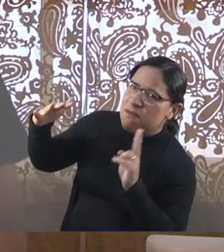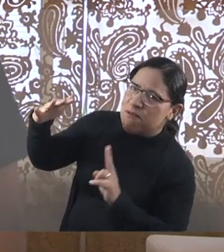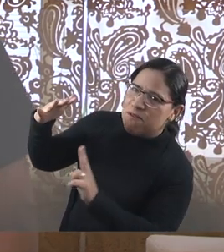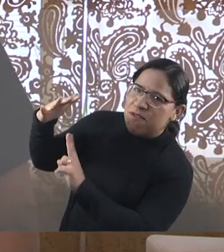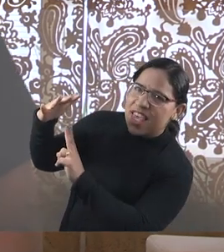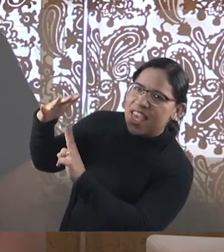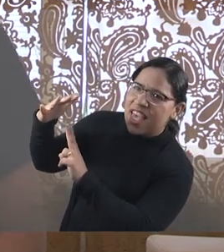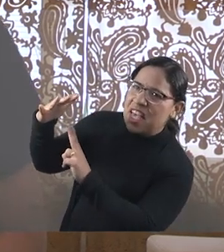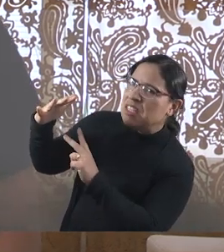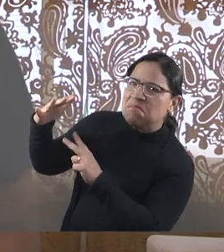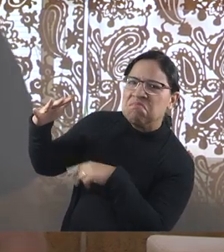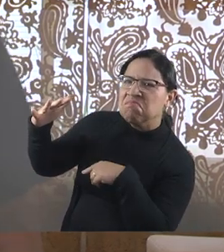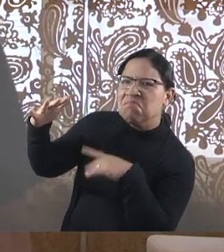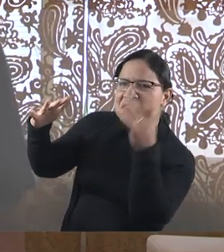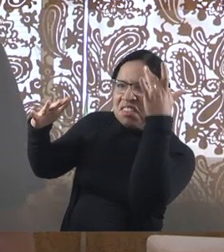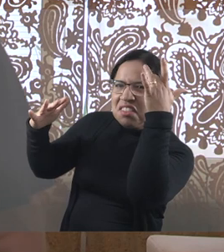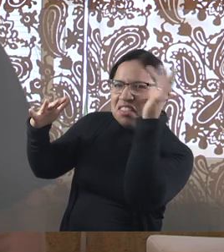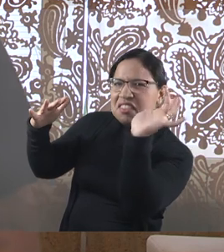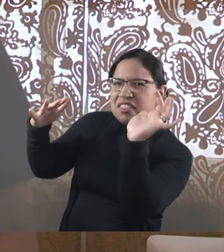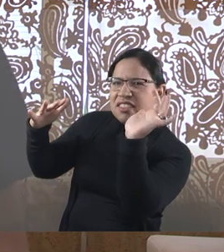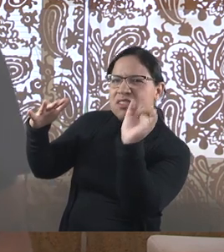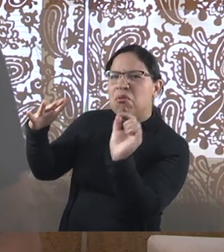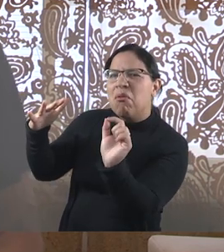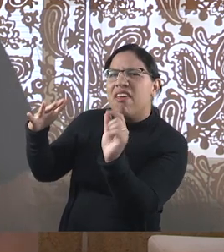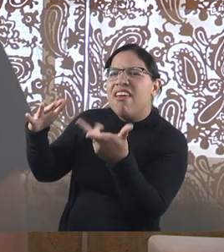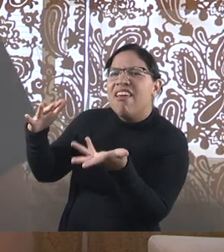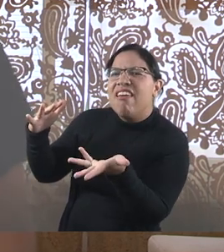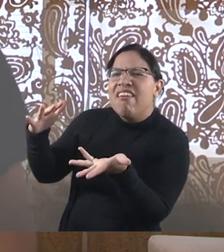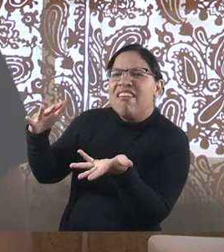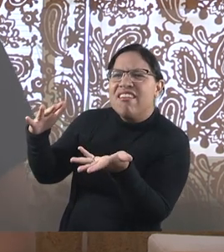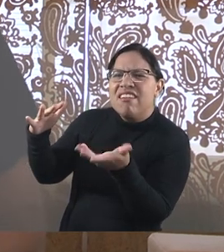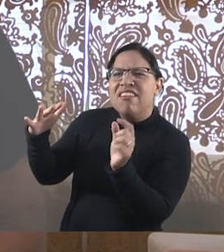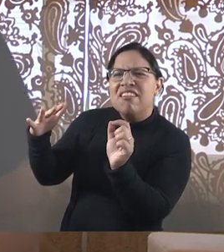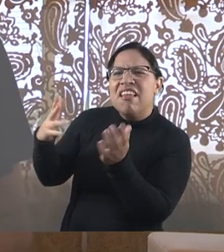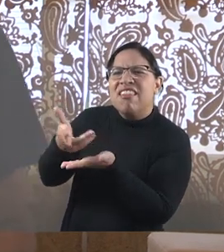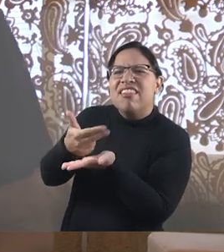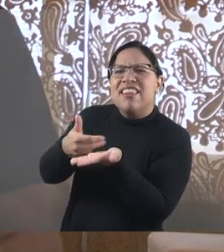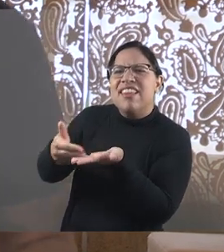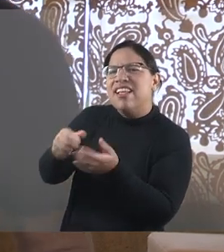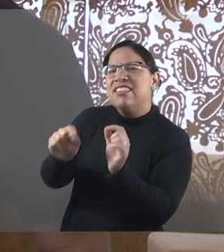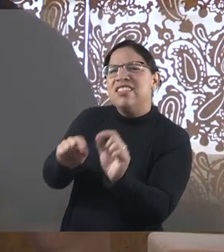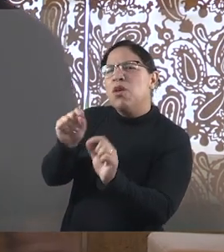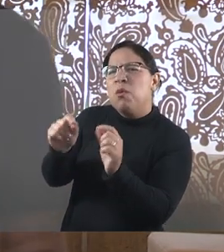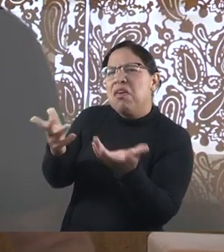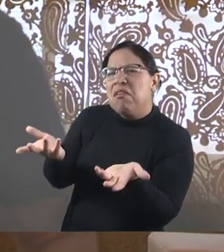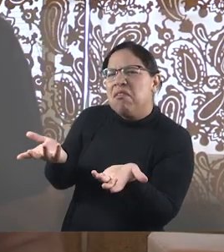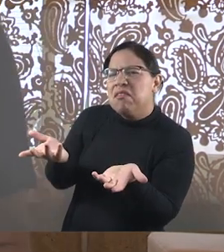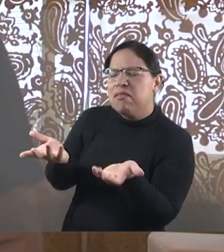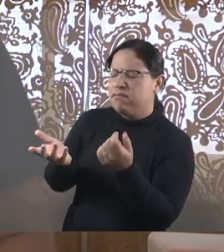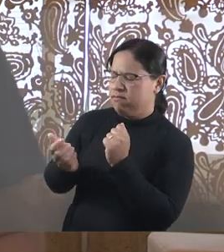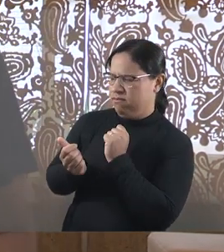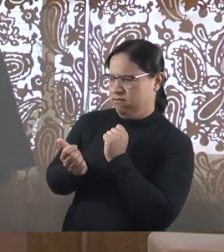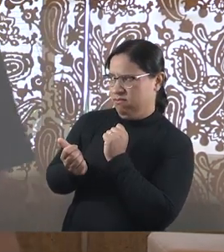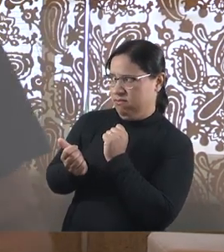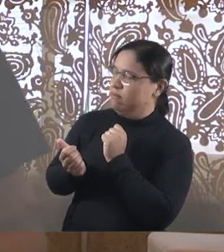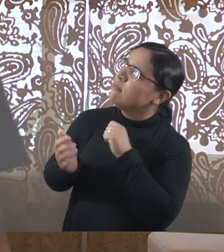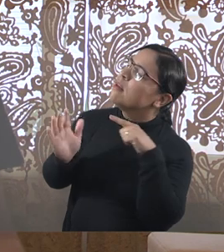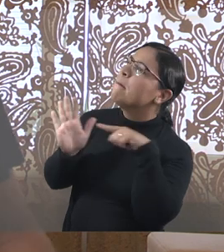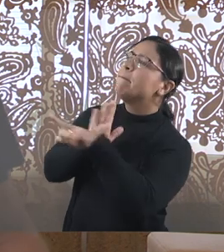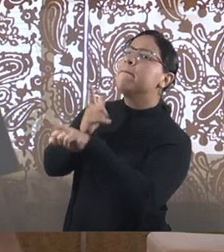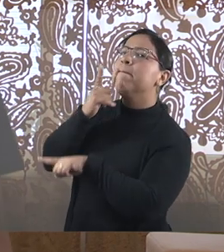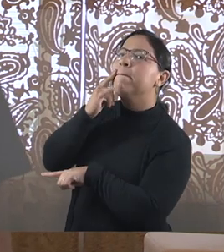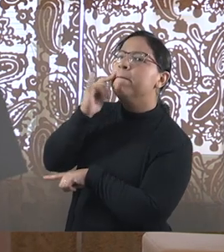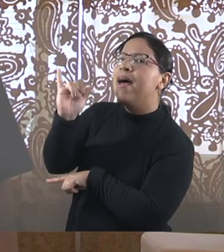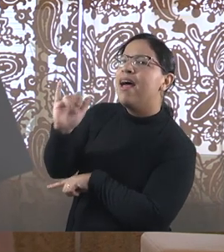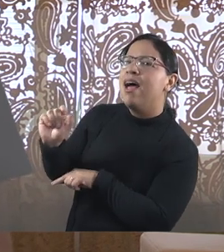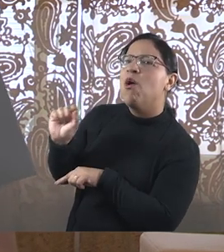do ponto de vista dele, nada daquilo que o pai tecia fazia sentido. Num certo momento, ele vira pro pai e diz, pai, eu não consigo entender